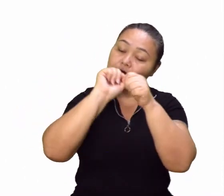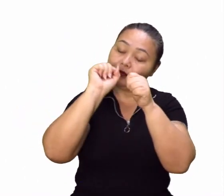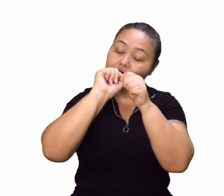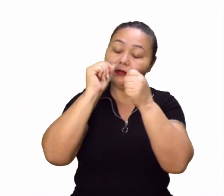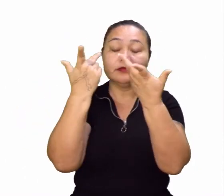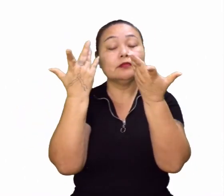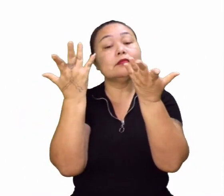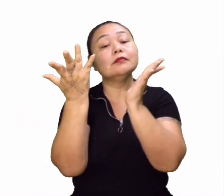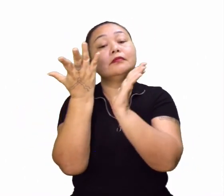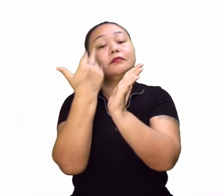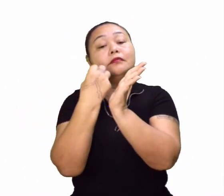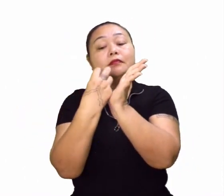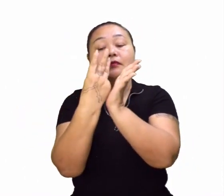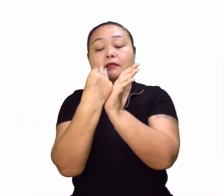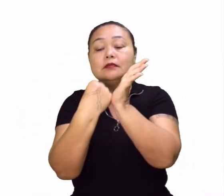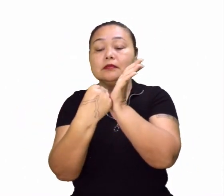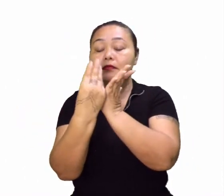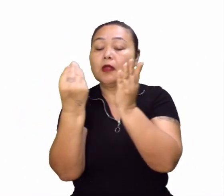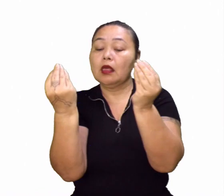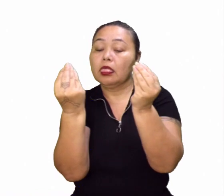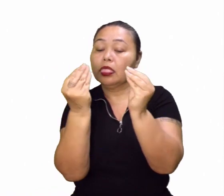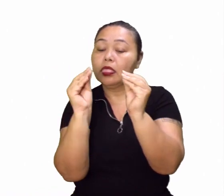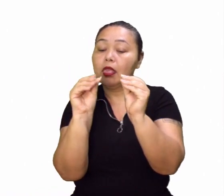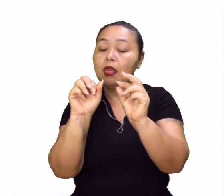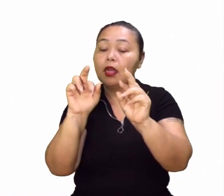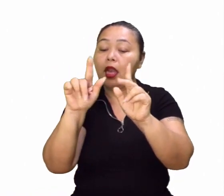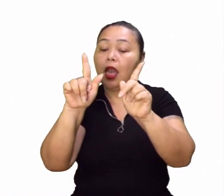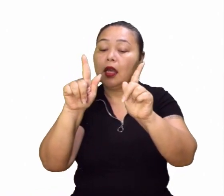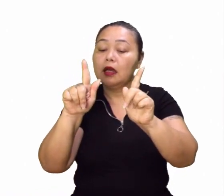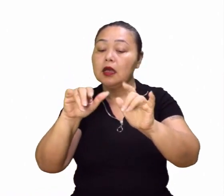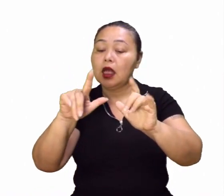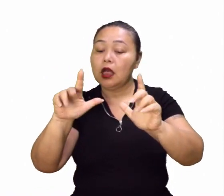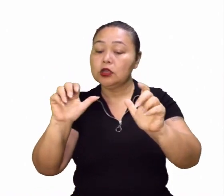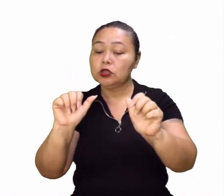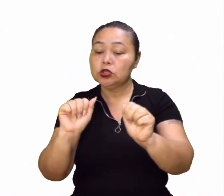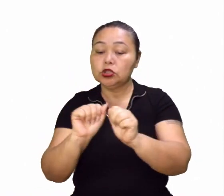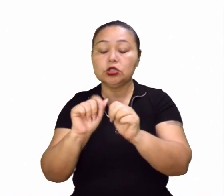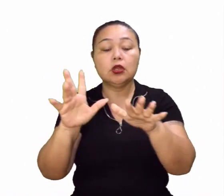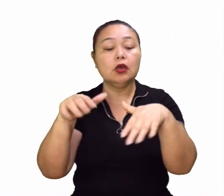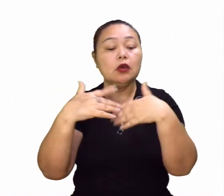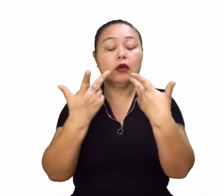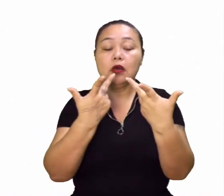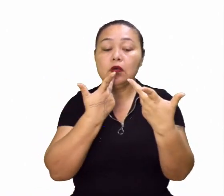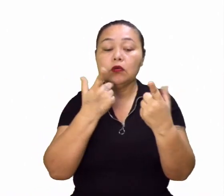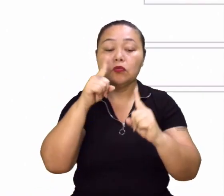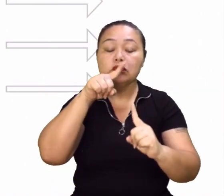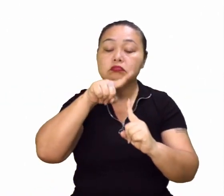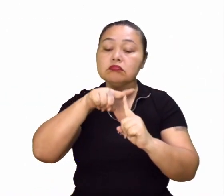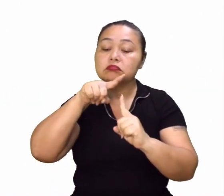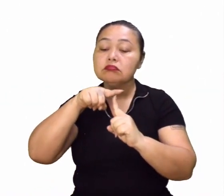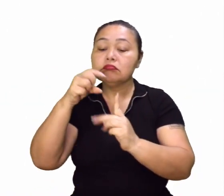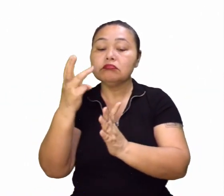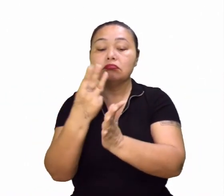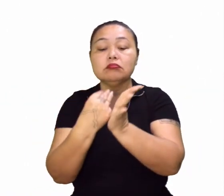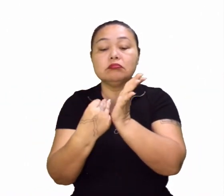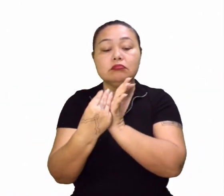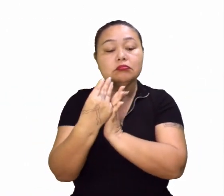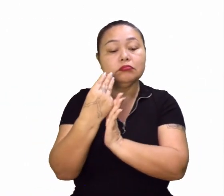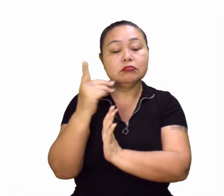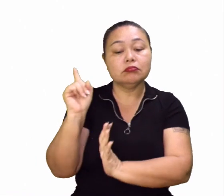argila. Não é isso, Rogério? Exatamente. Falamos também sobre os tipos de mapas.